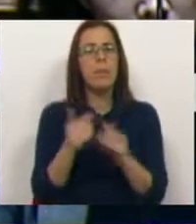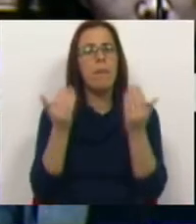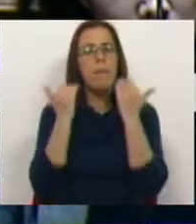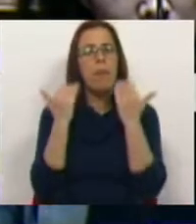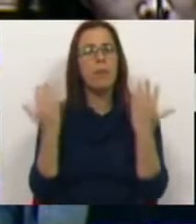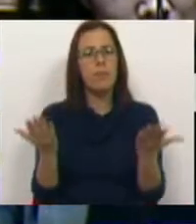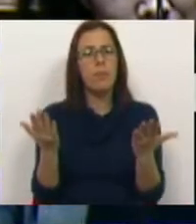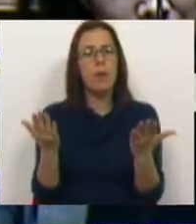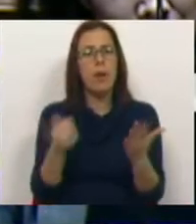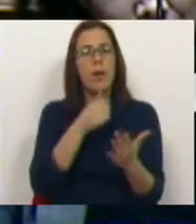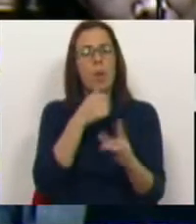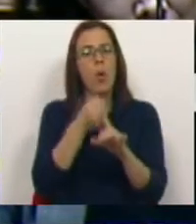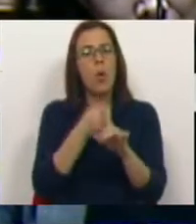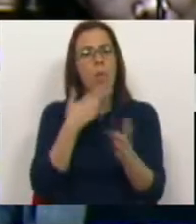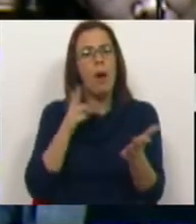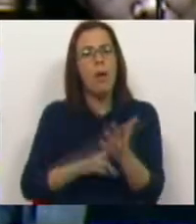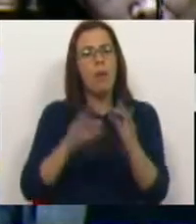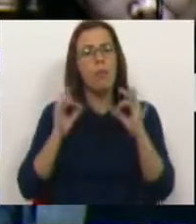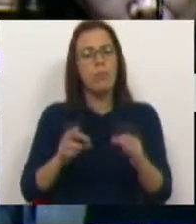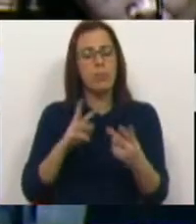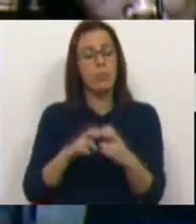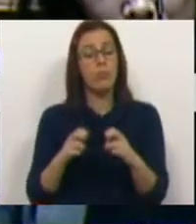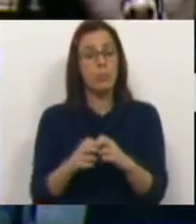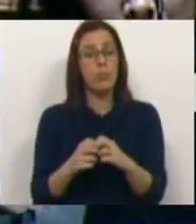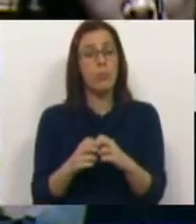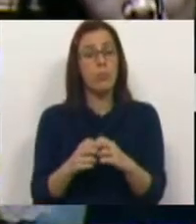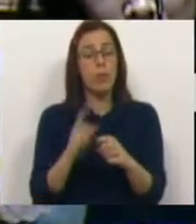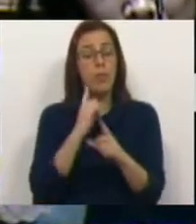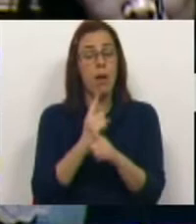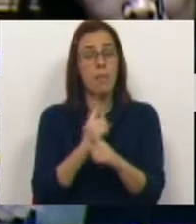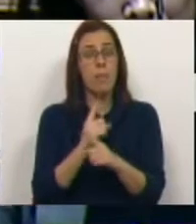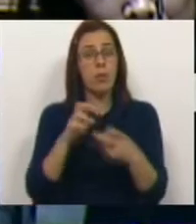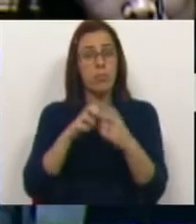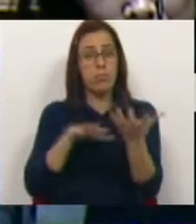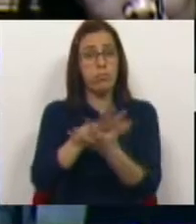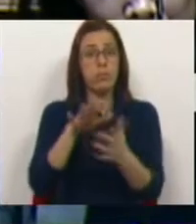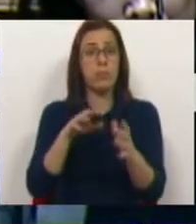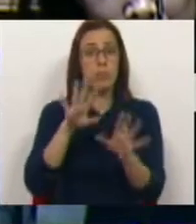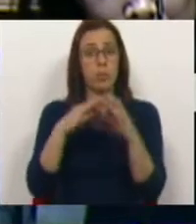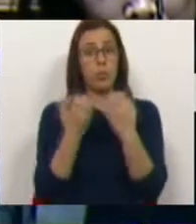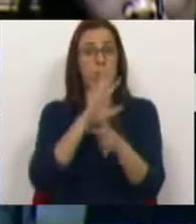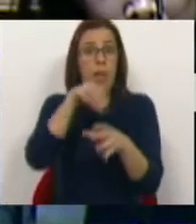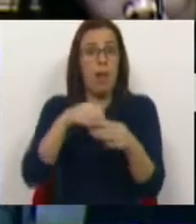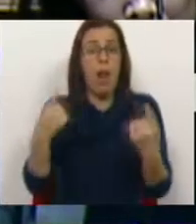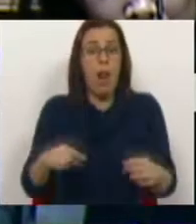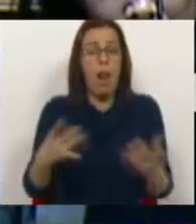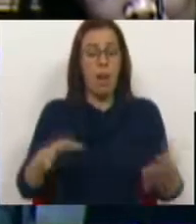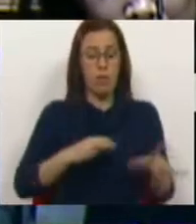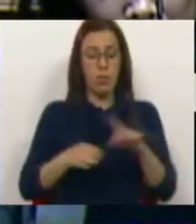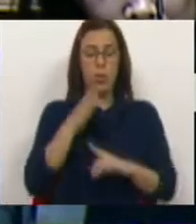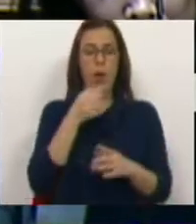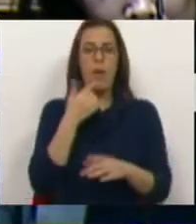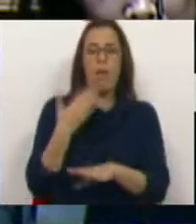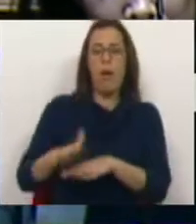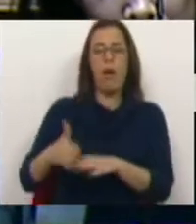informações para um combate efetivo a esses problemas e a esse mesmo flagelo social. E, portanto, Sr. Deputado, não vamos